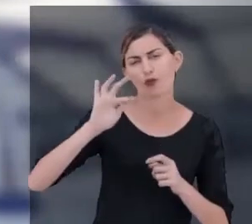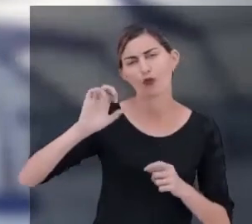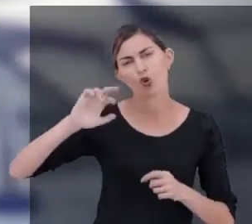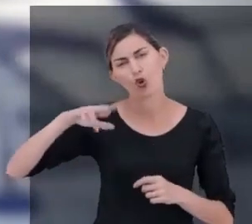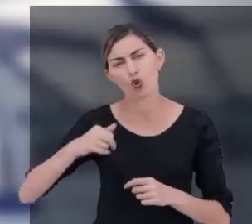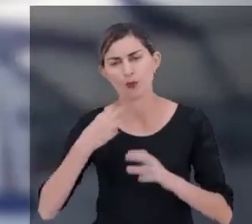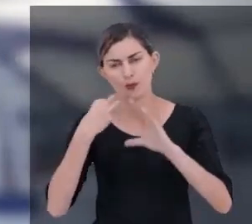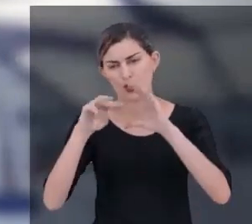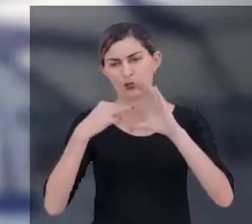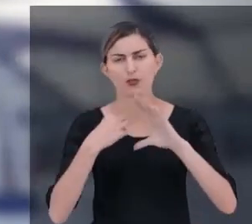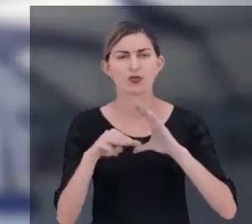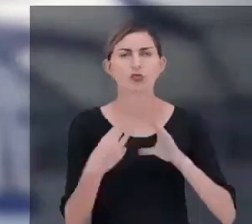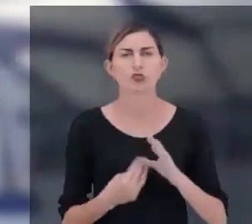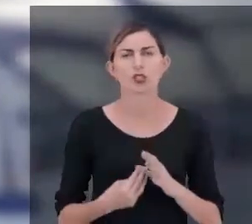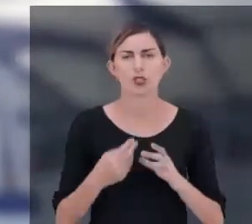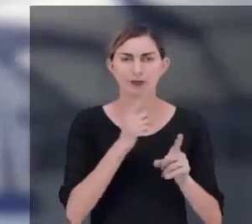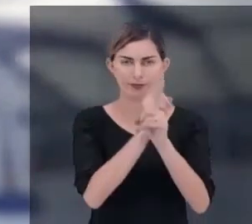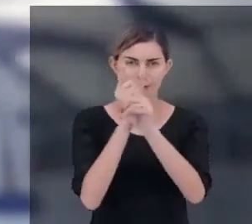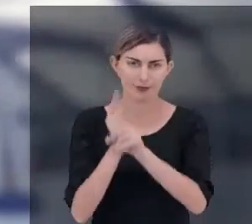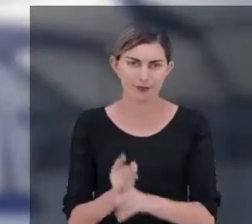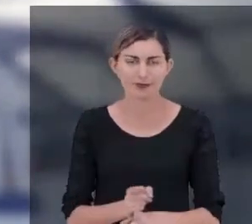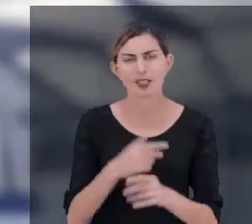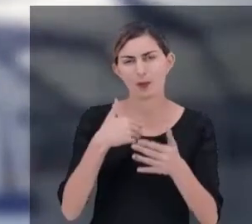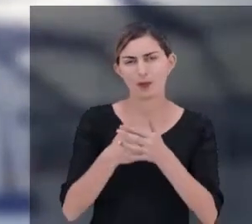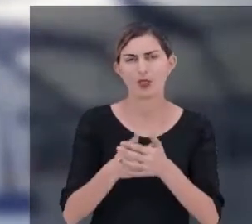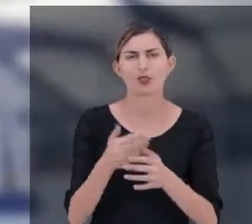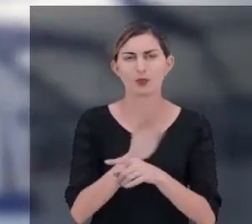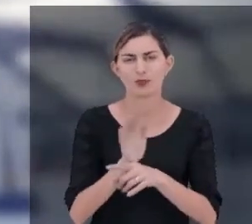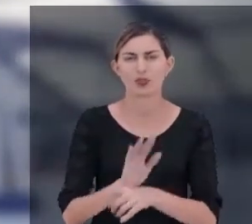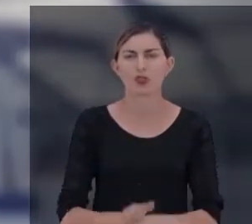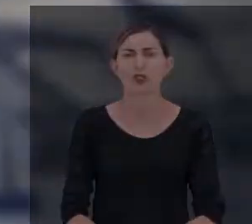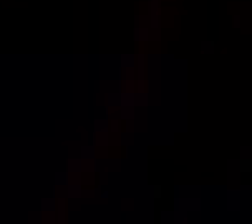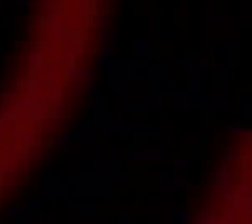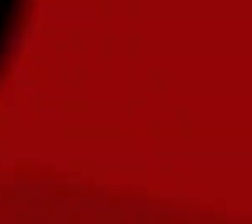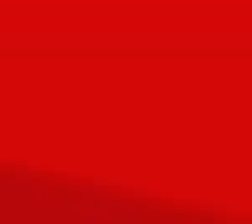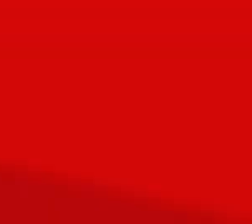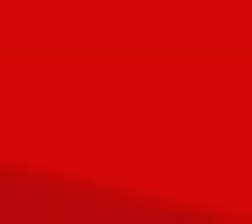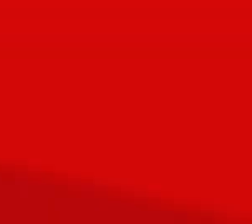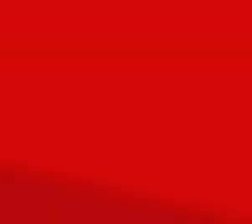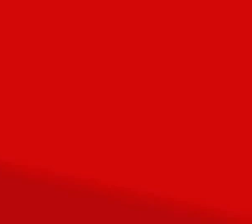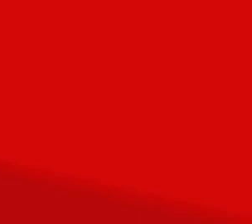fórum ou mensagens diretas. Nos encontraremos na próxima videoaula.